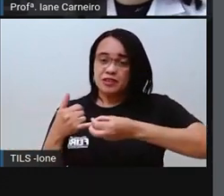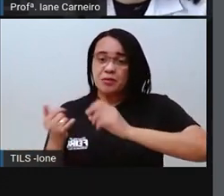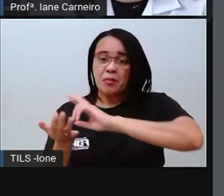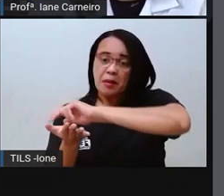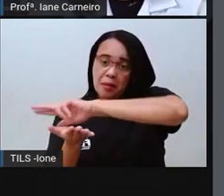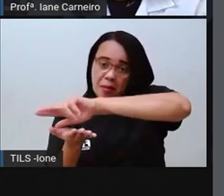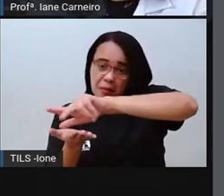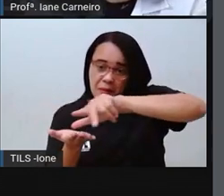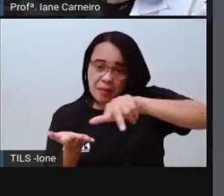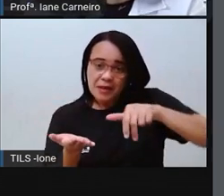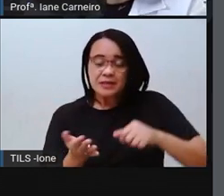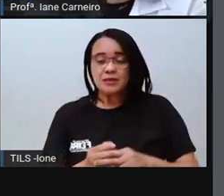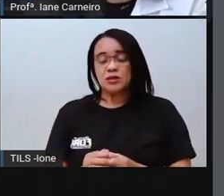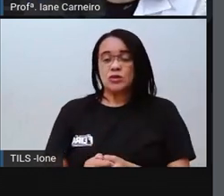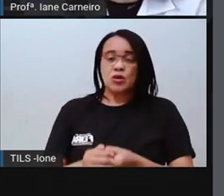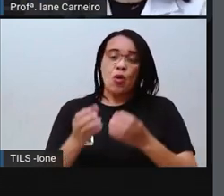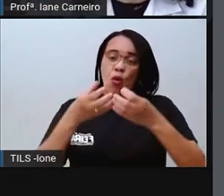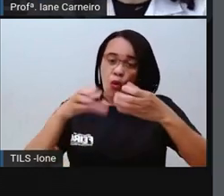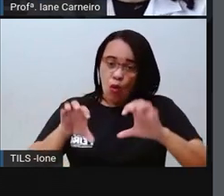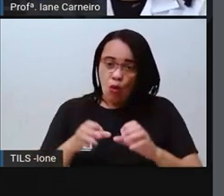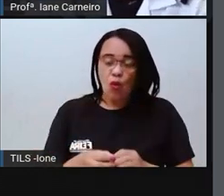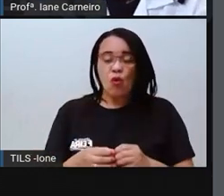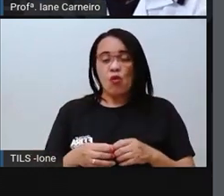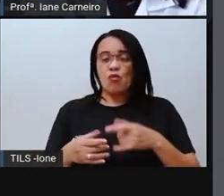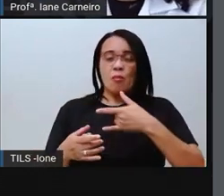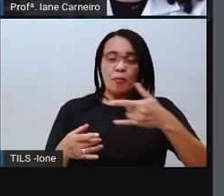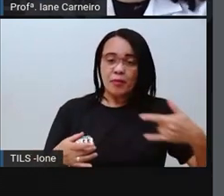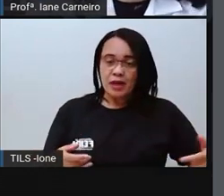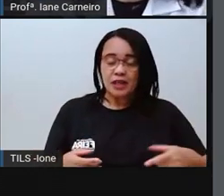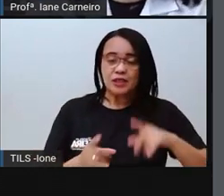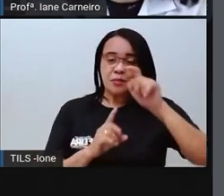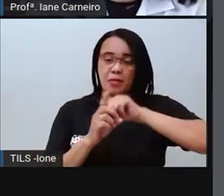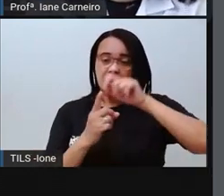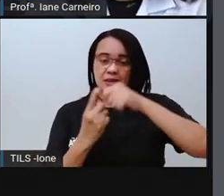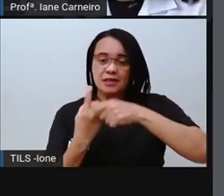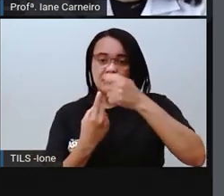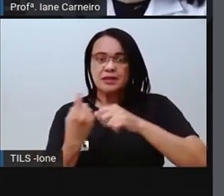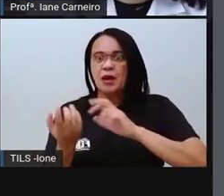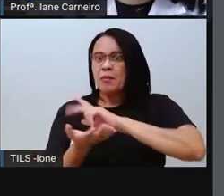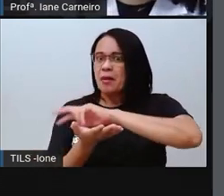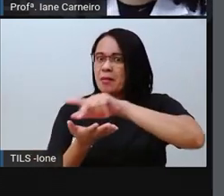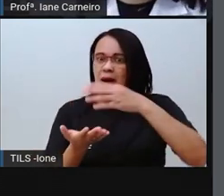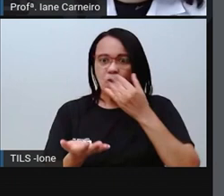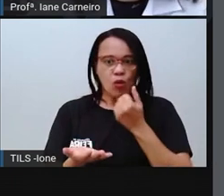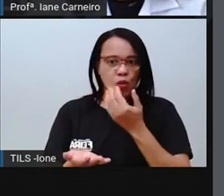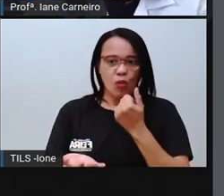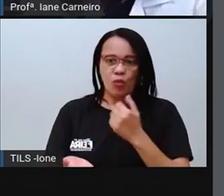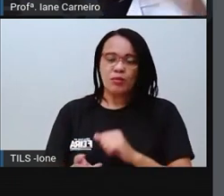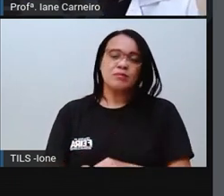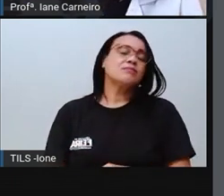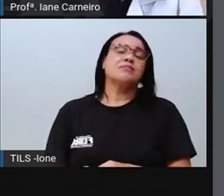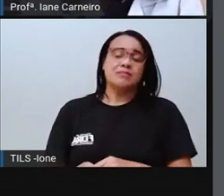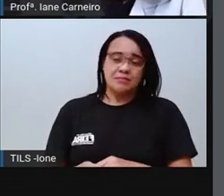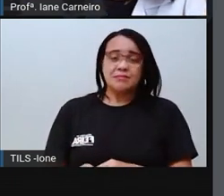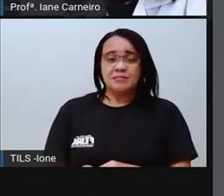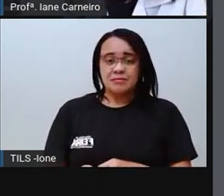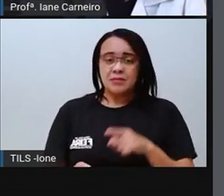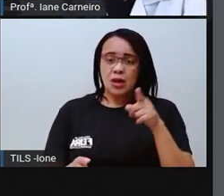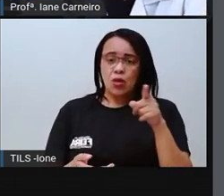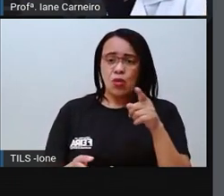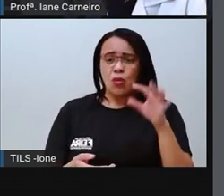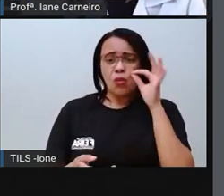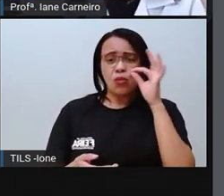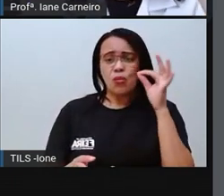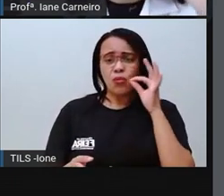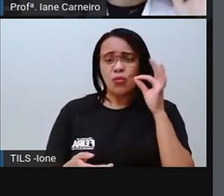toicinho, ovos fresquinhos, peixe, banana e camarão. Enquanto isso, o gato, o pobre